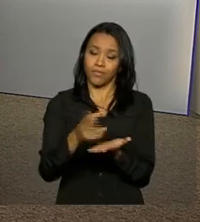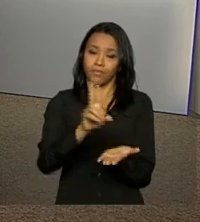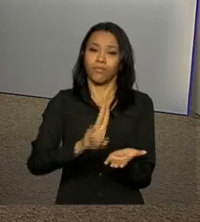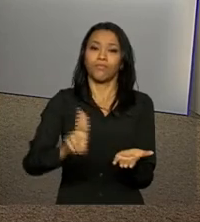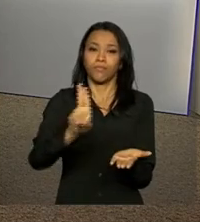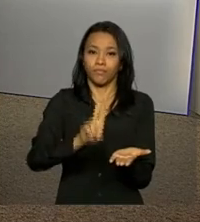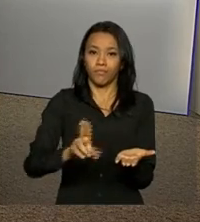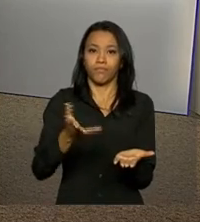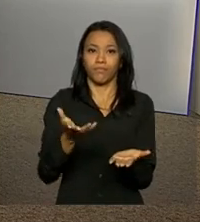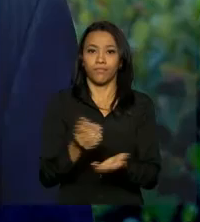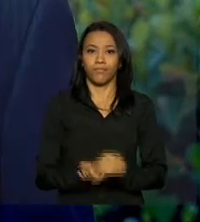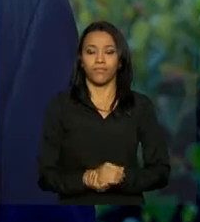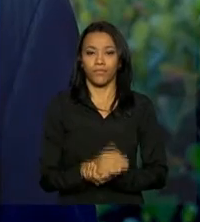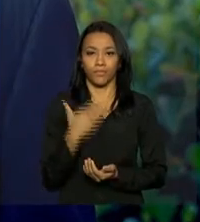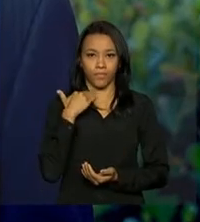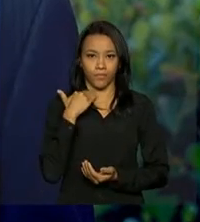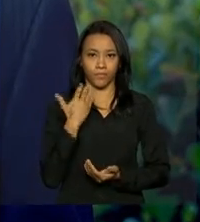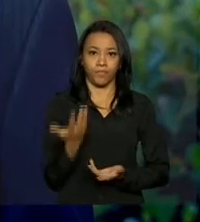financeira.